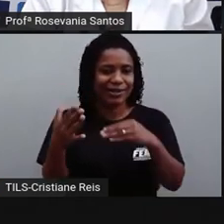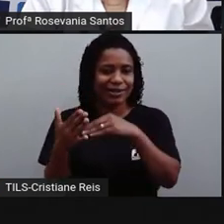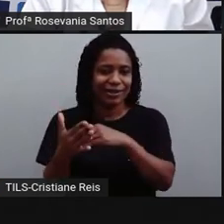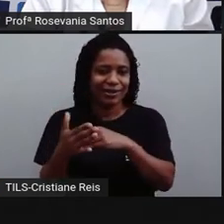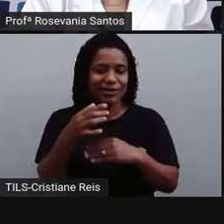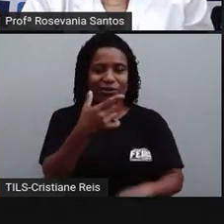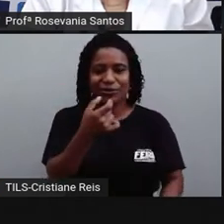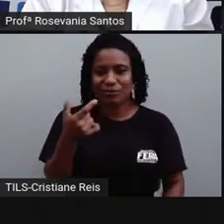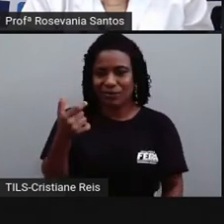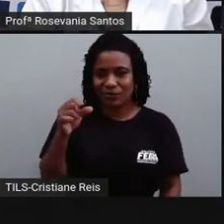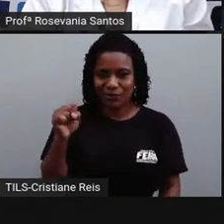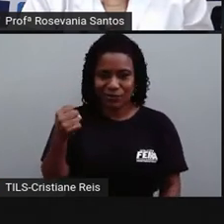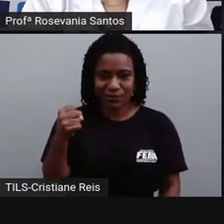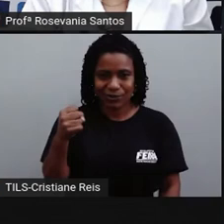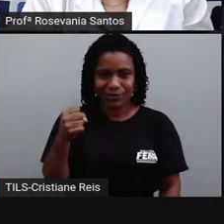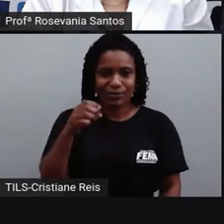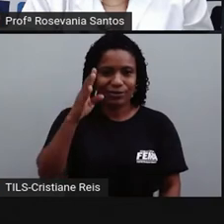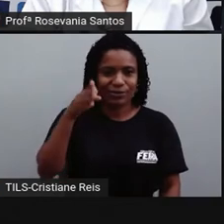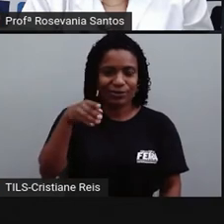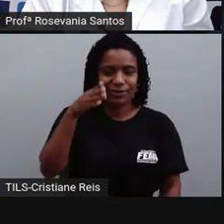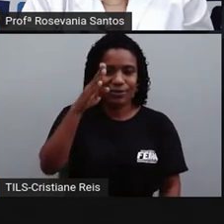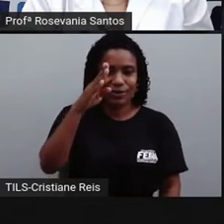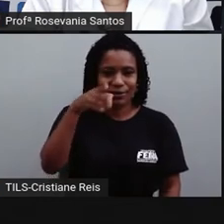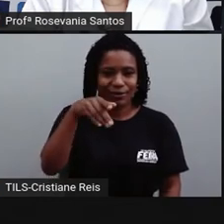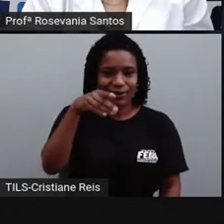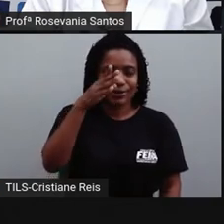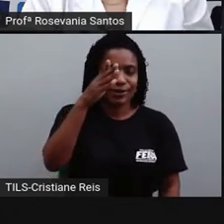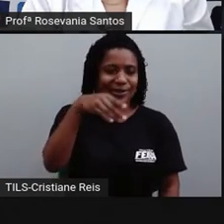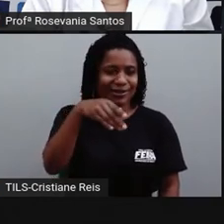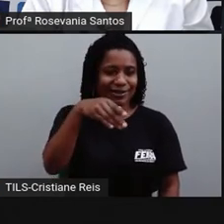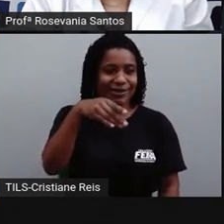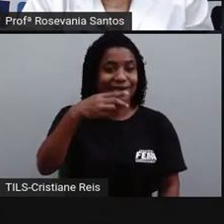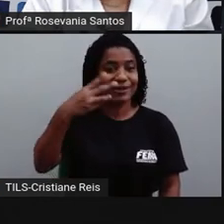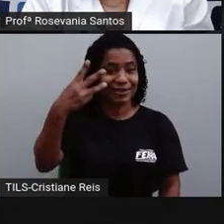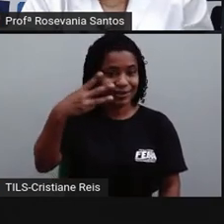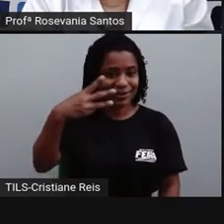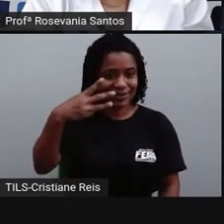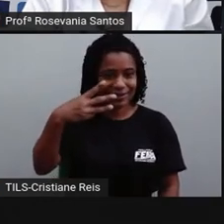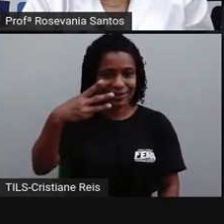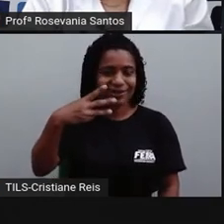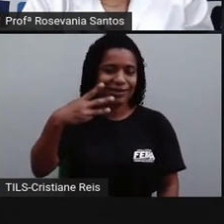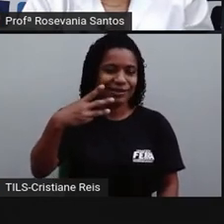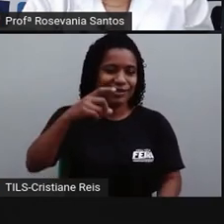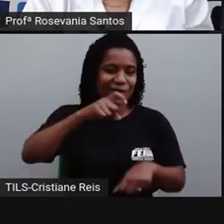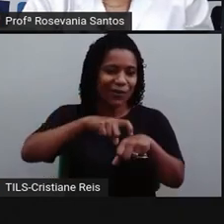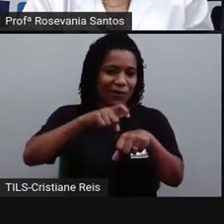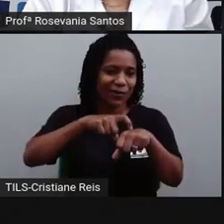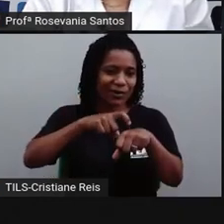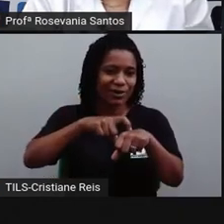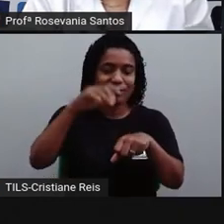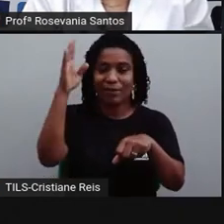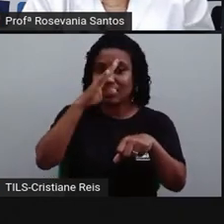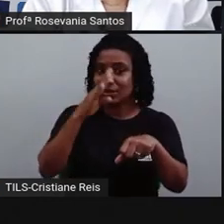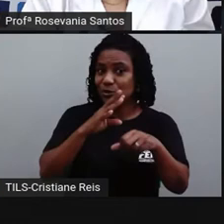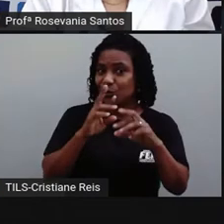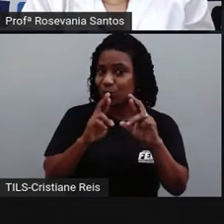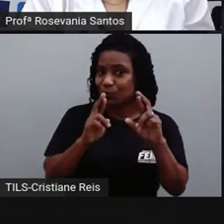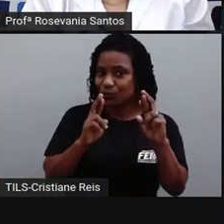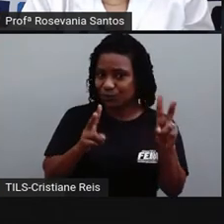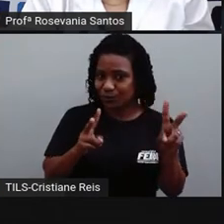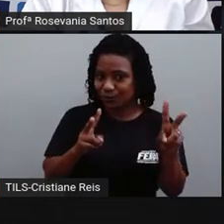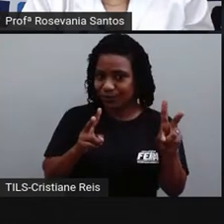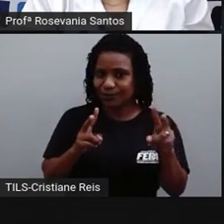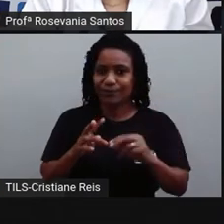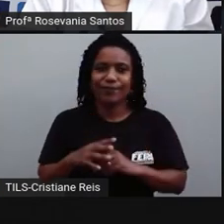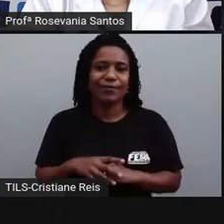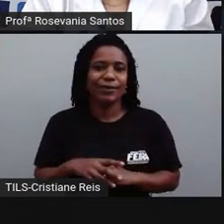nós tínhamos um, dois, três, quatro horas diferentes do território brasileiro. Aqui